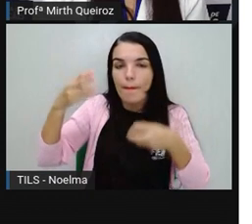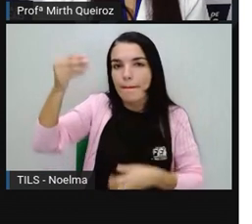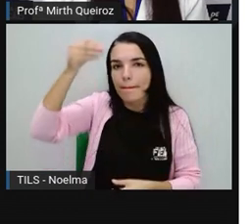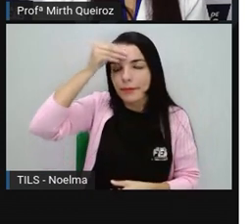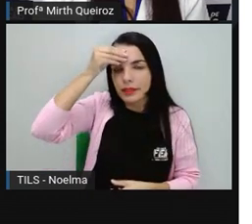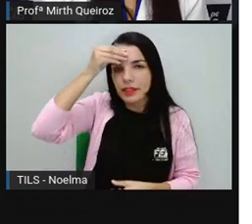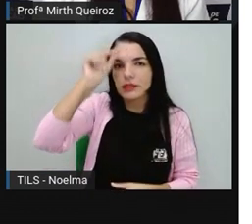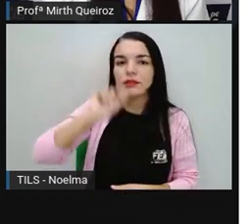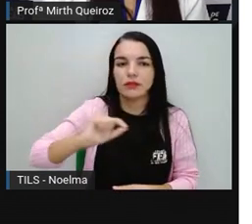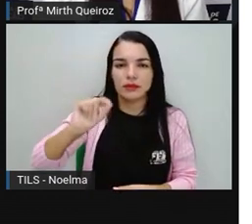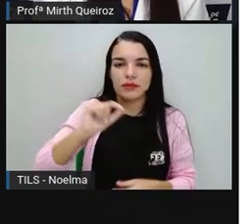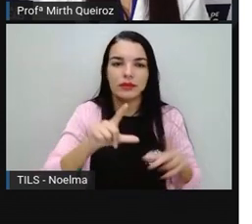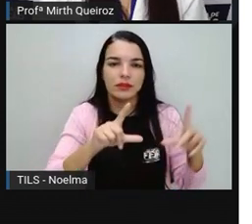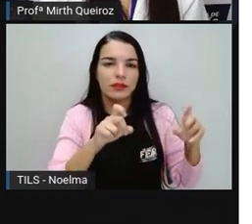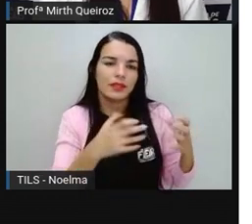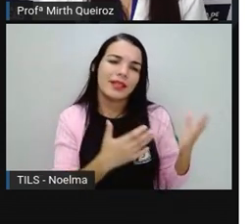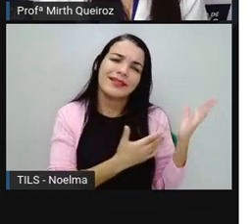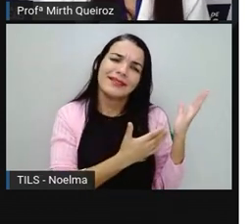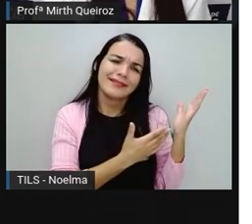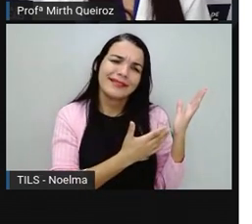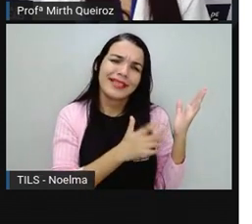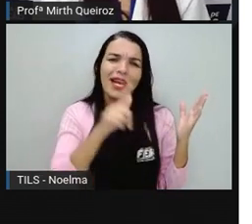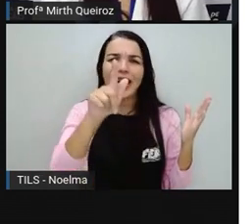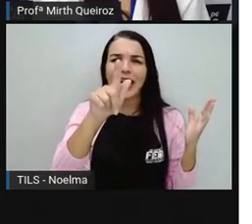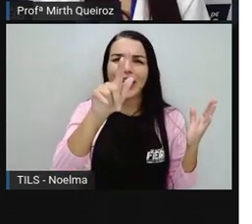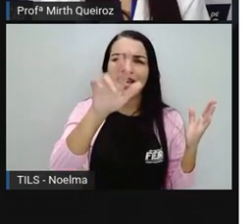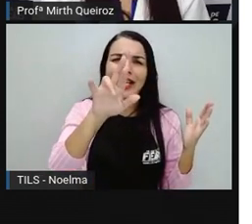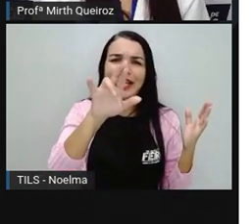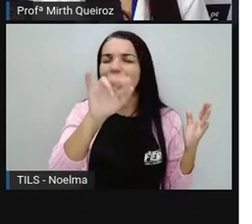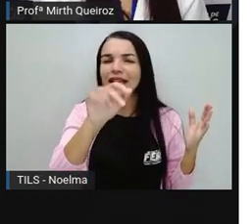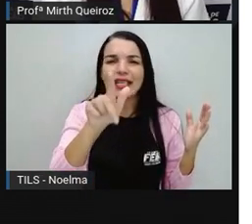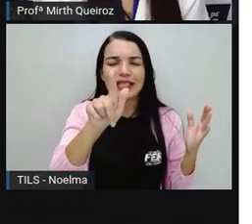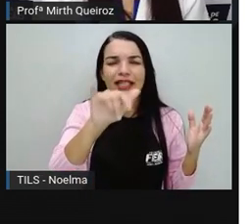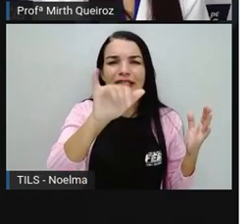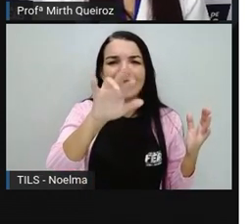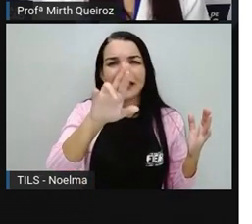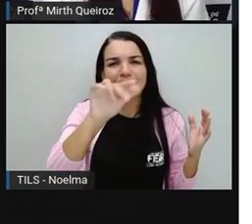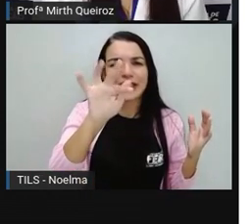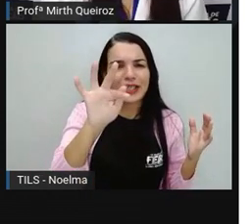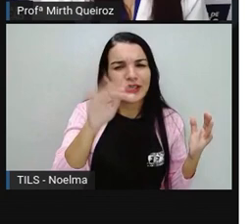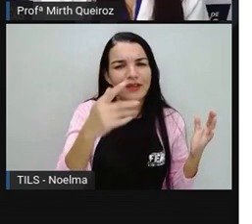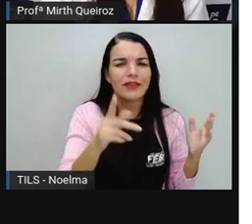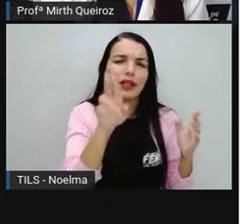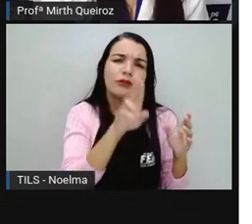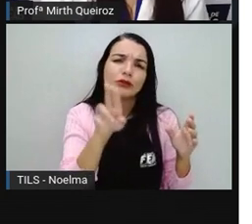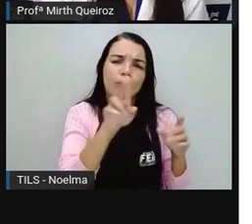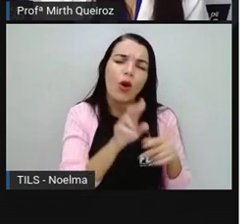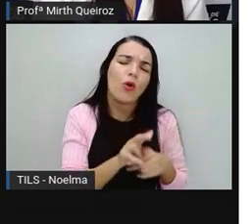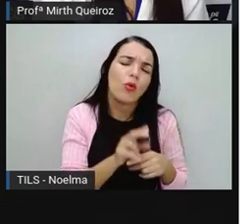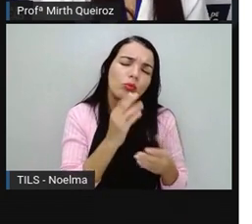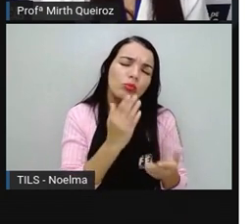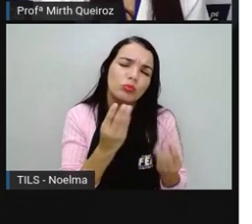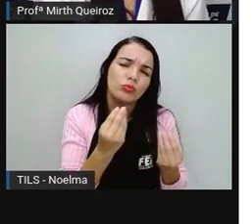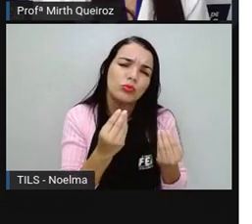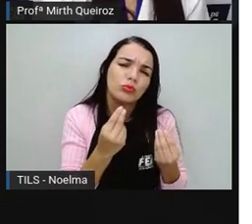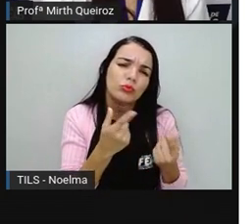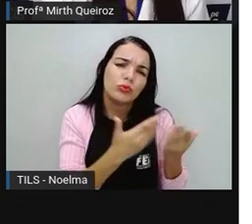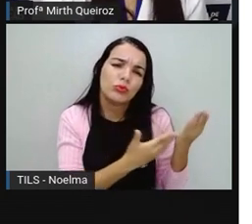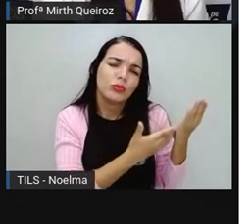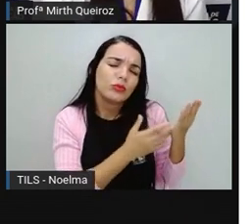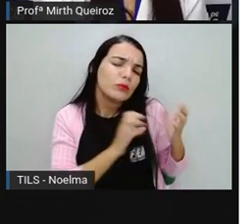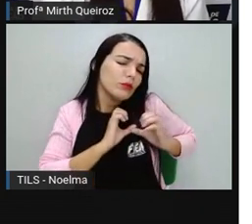partir da imagem. Os GIFs também são muito utilizados. Nós temos aí o primeiro, de